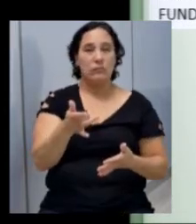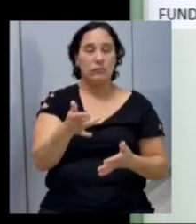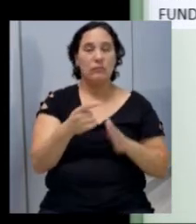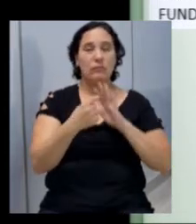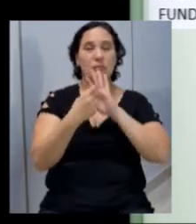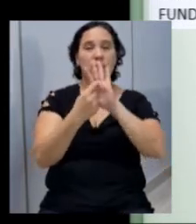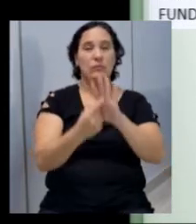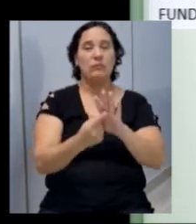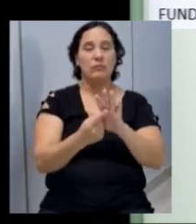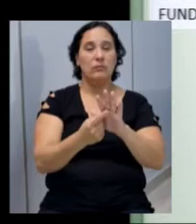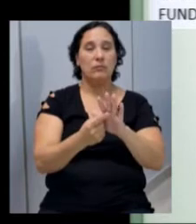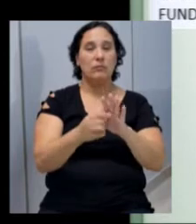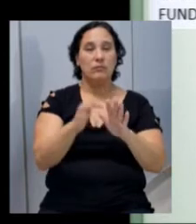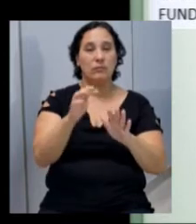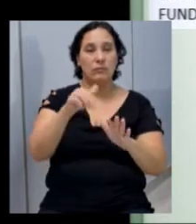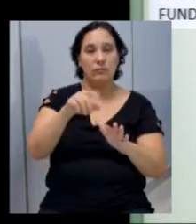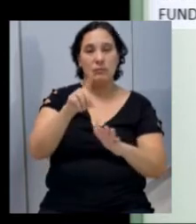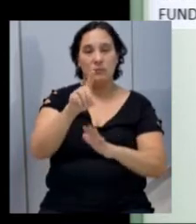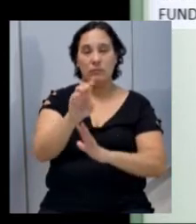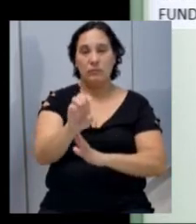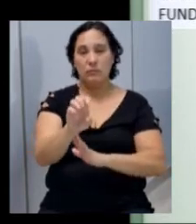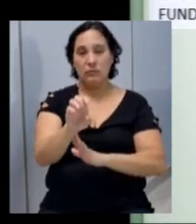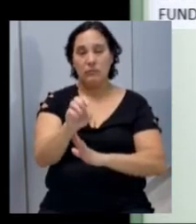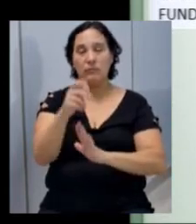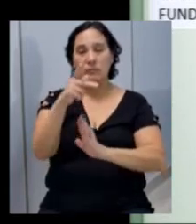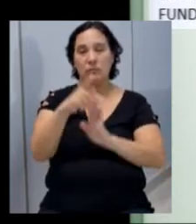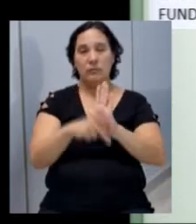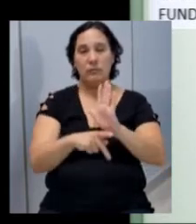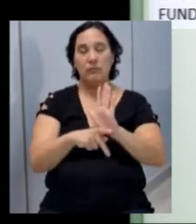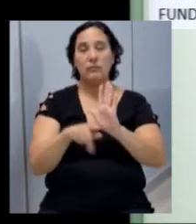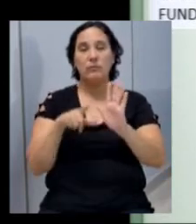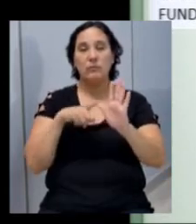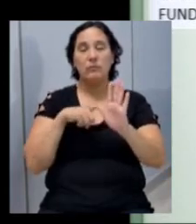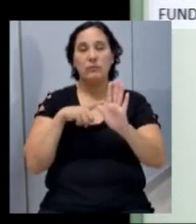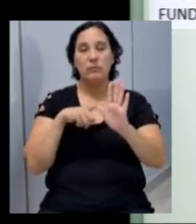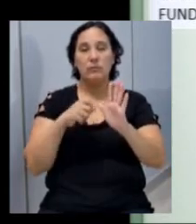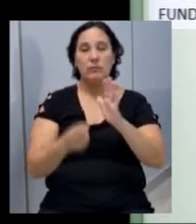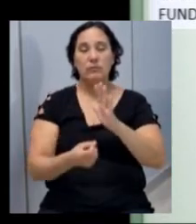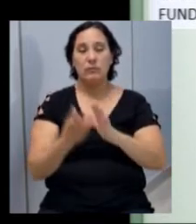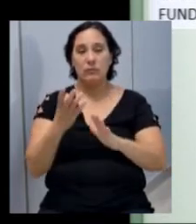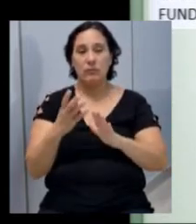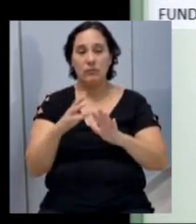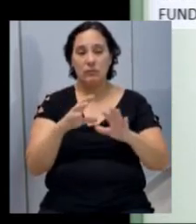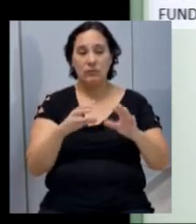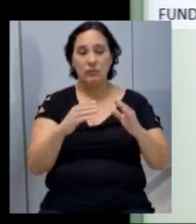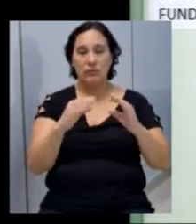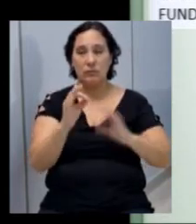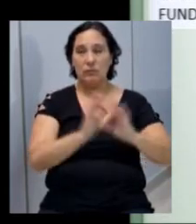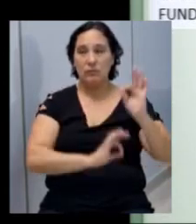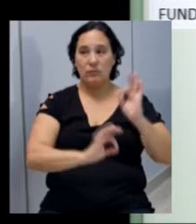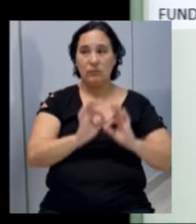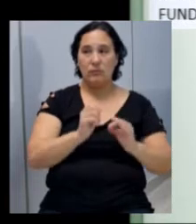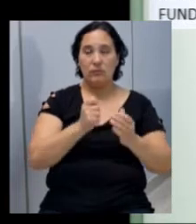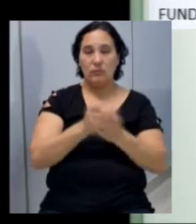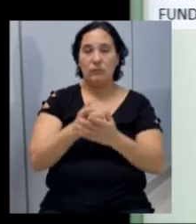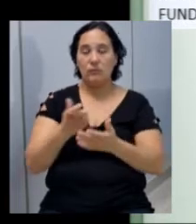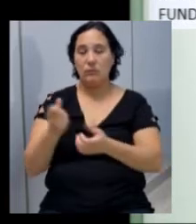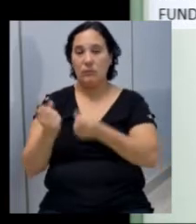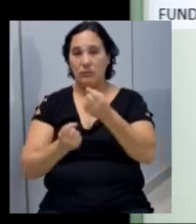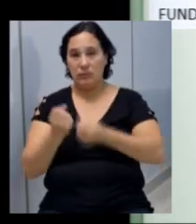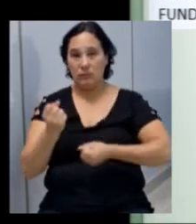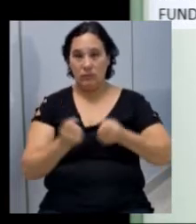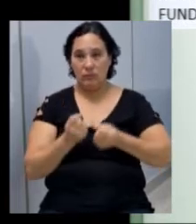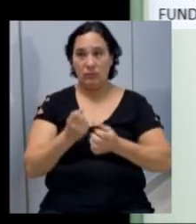apresentado ao FNDE. Tem projetos também de aplicação da rede física e aquisição de veículos,